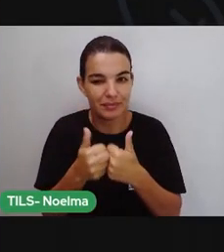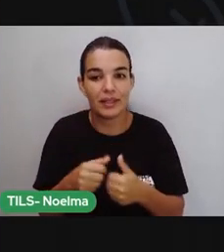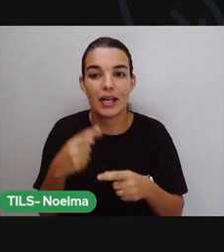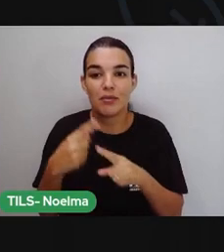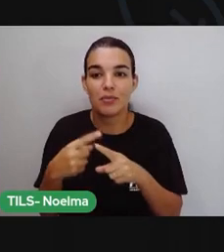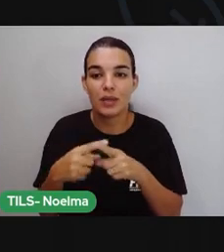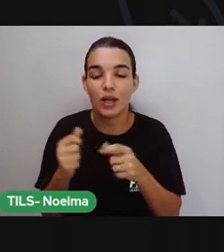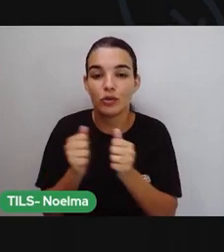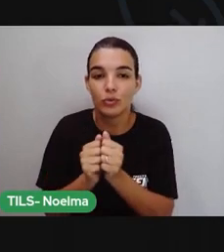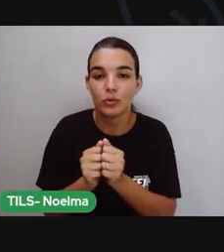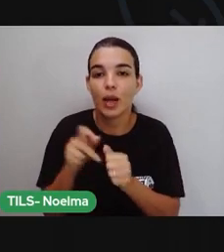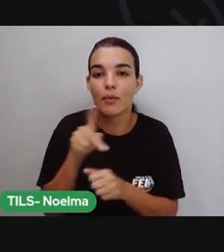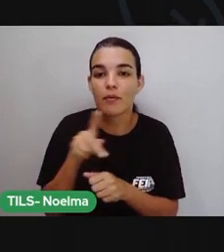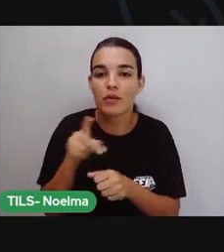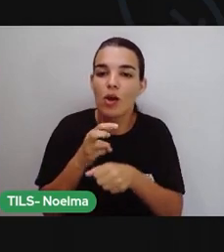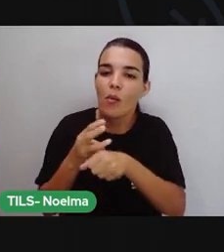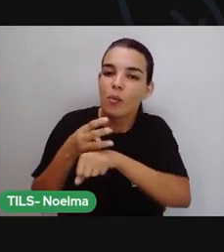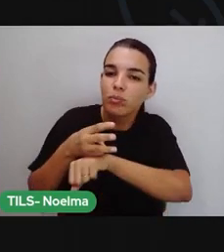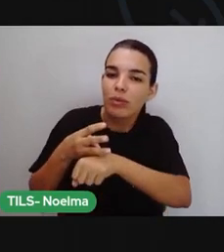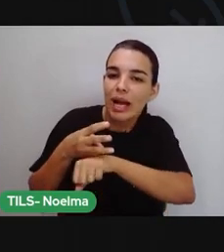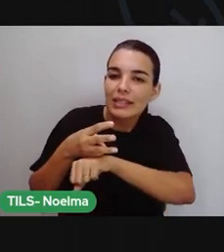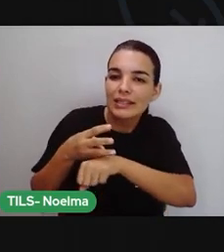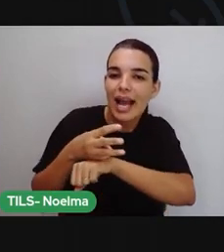tendo contato aí pelo WhatsApp.